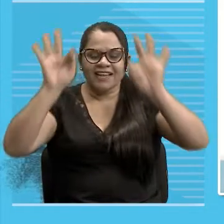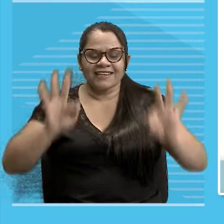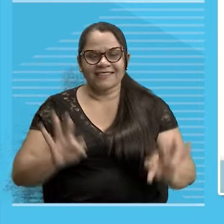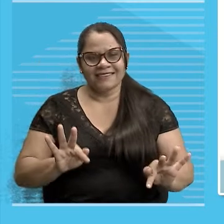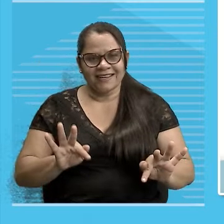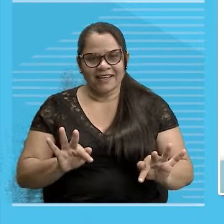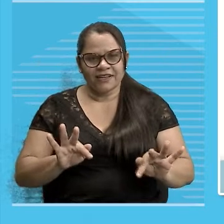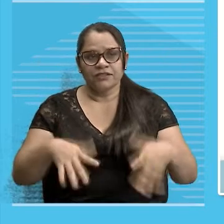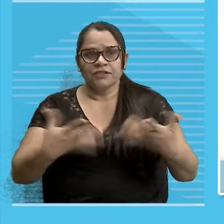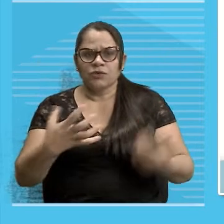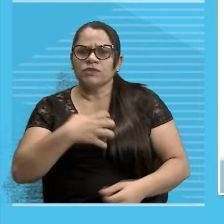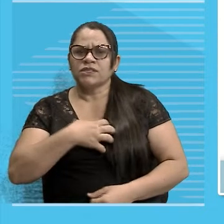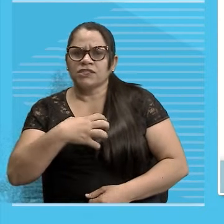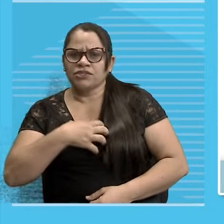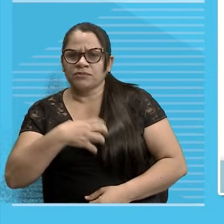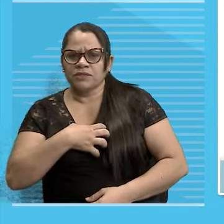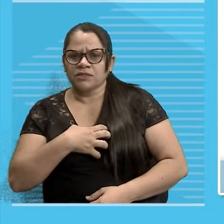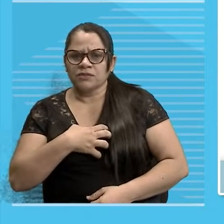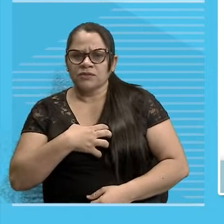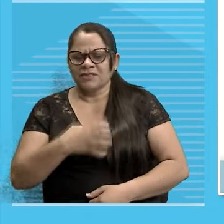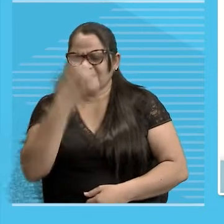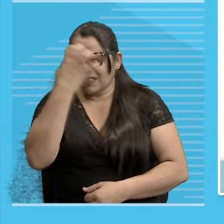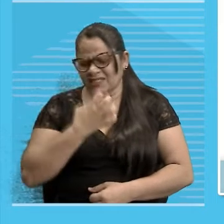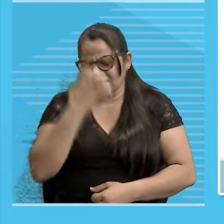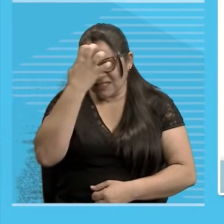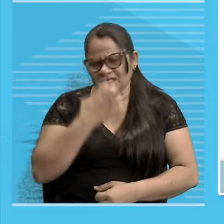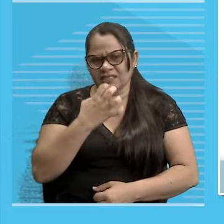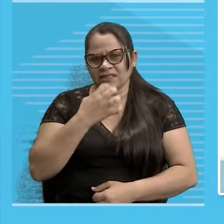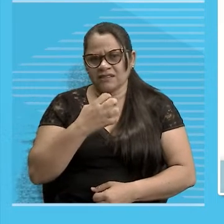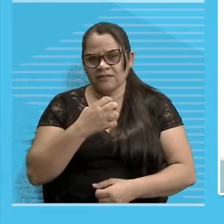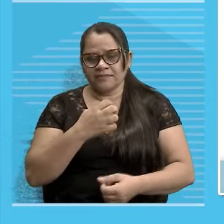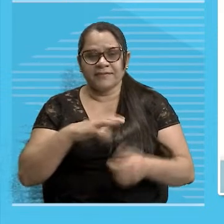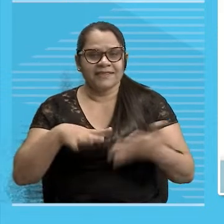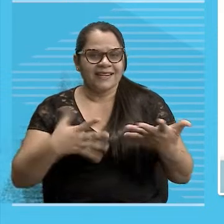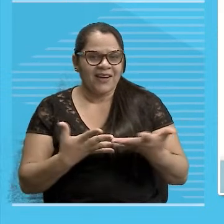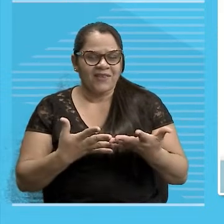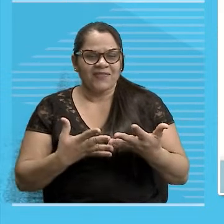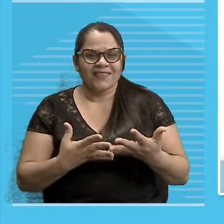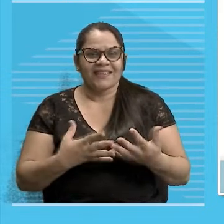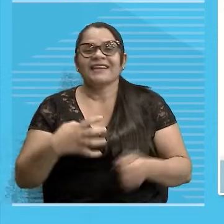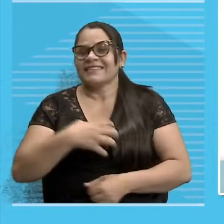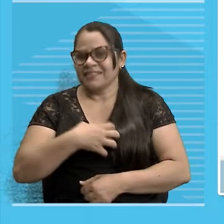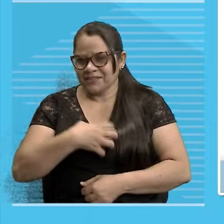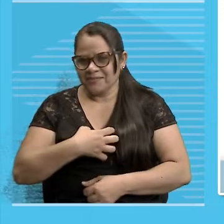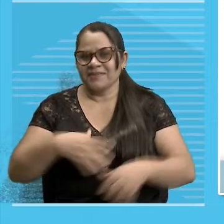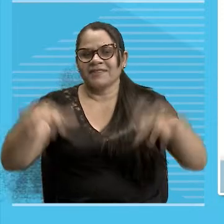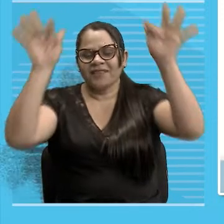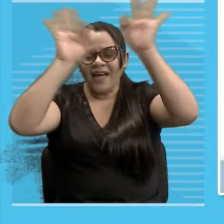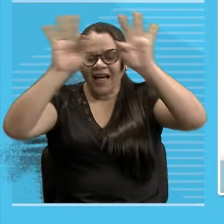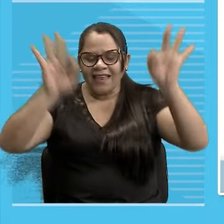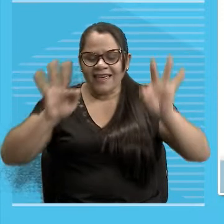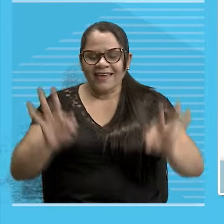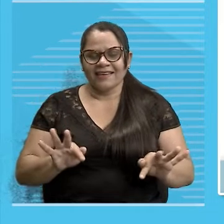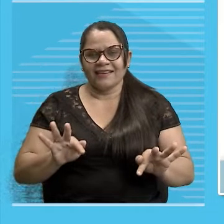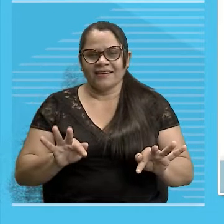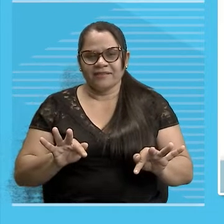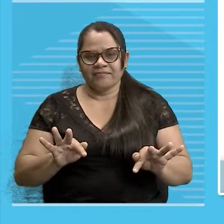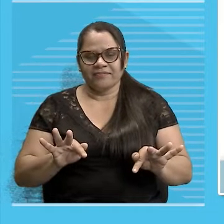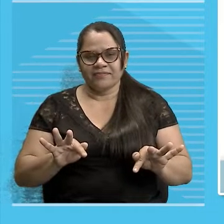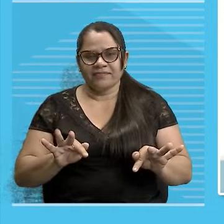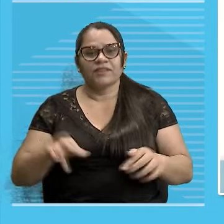sentimento Raiva Não Não vou botar raiva, não Agora vou botar alegria, né Corte de raiva